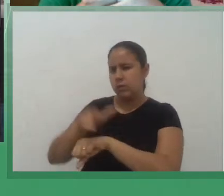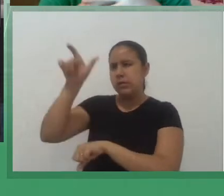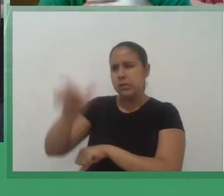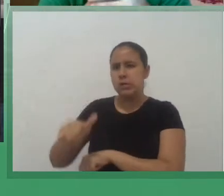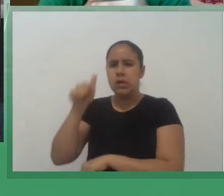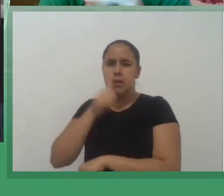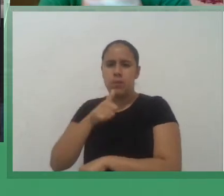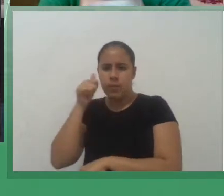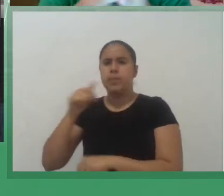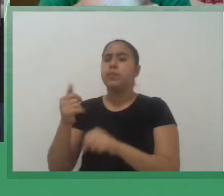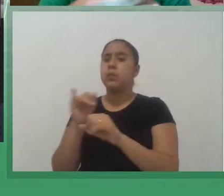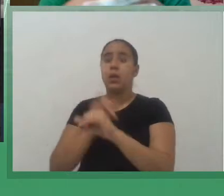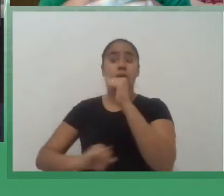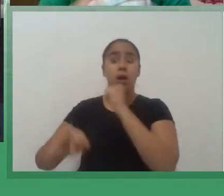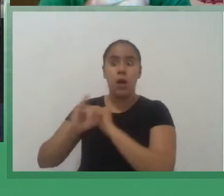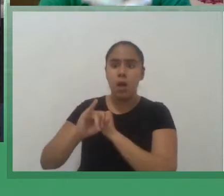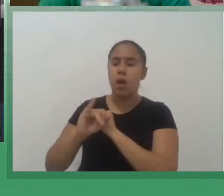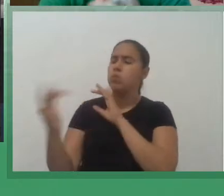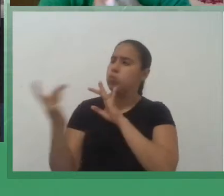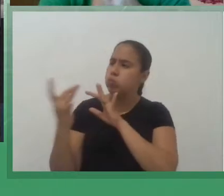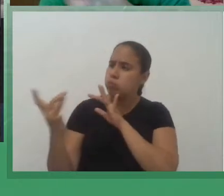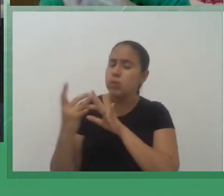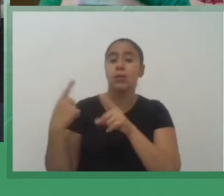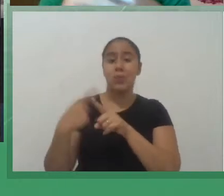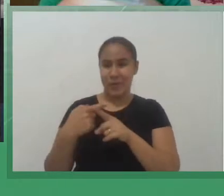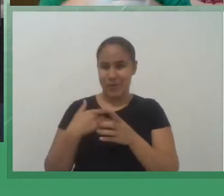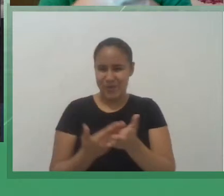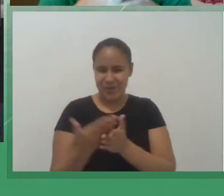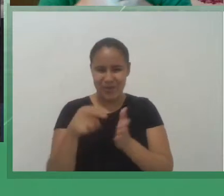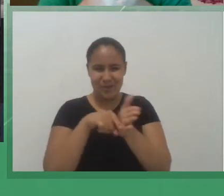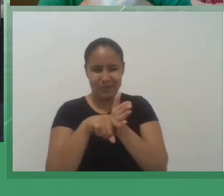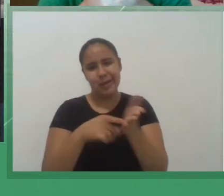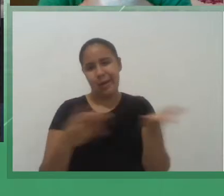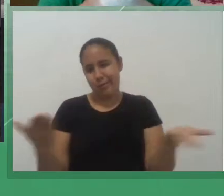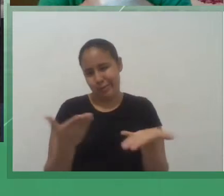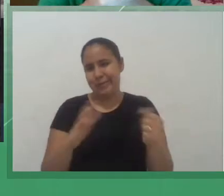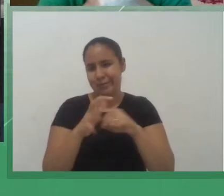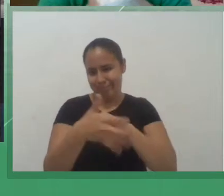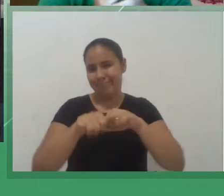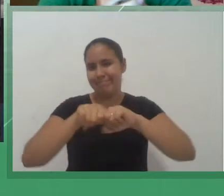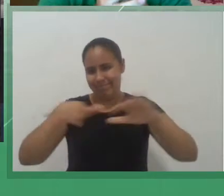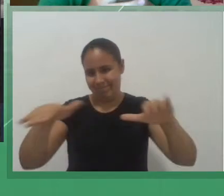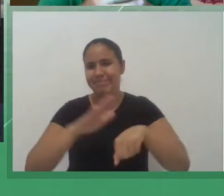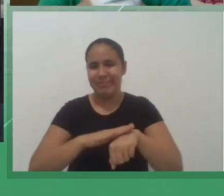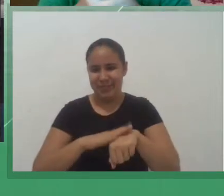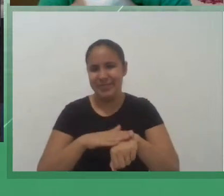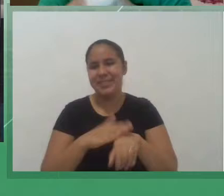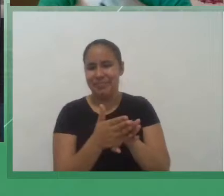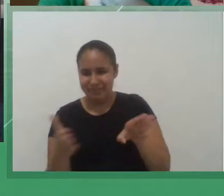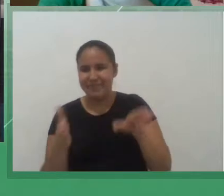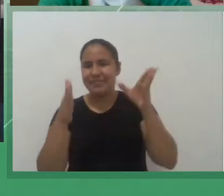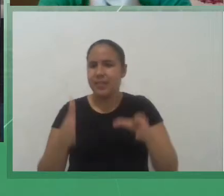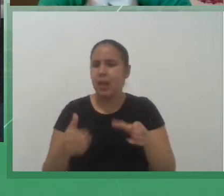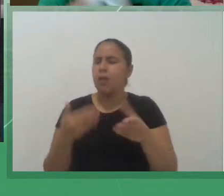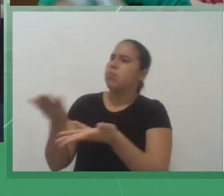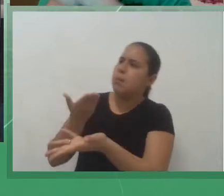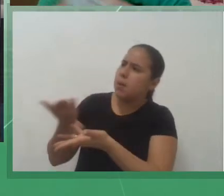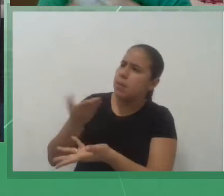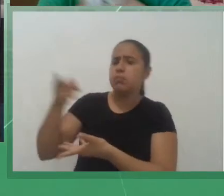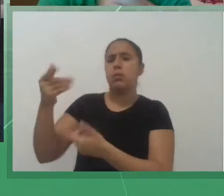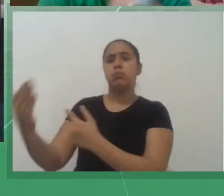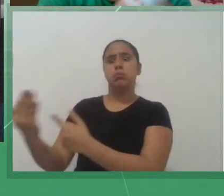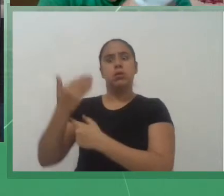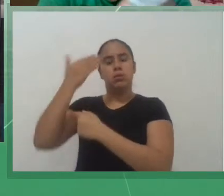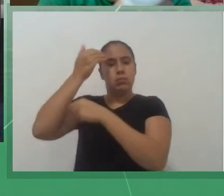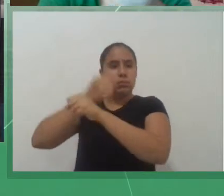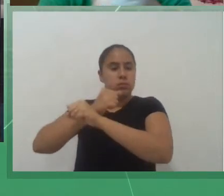internet também porque eu comecei essa pesquisa no contexto de pandemia e ela também me ajudou a esclarecer muita coisa essa